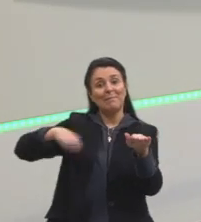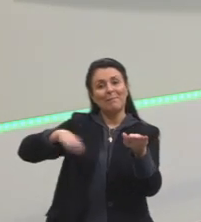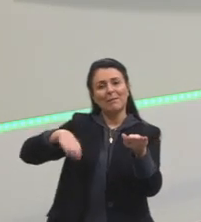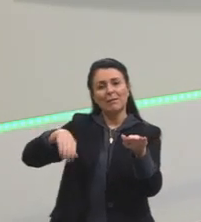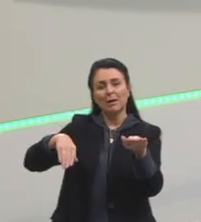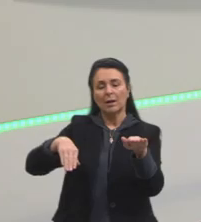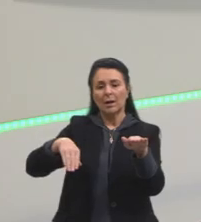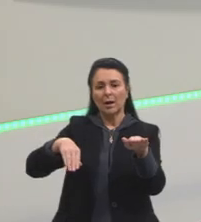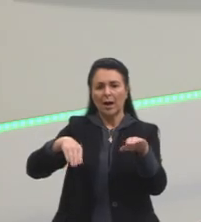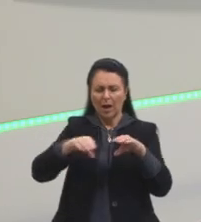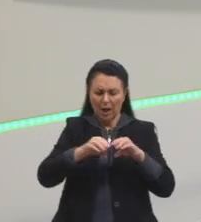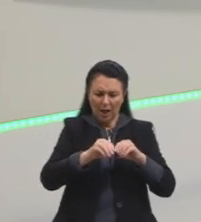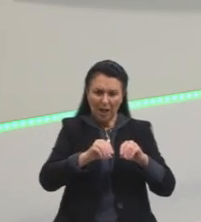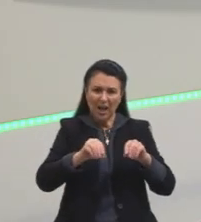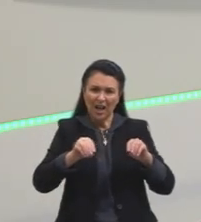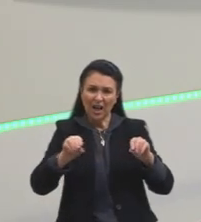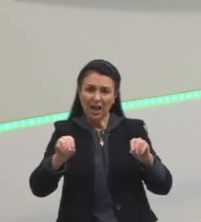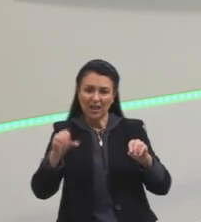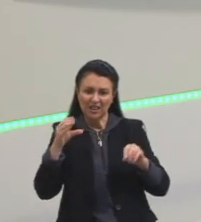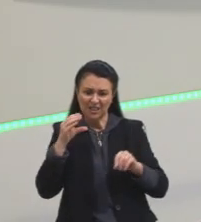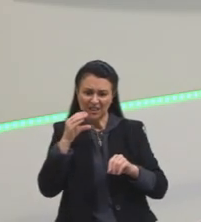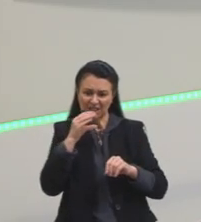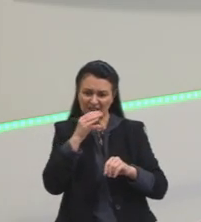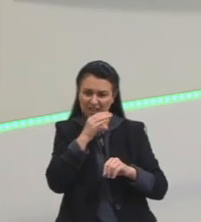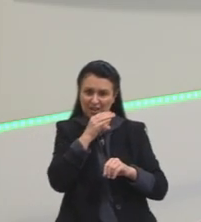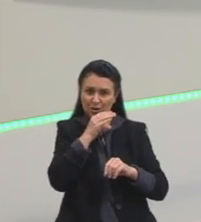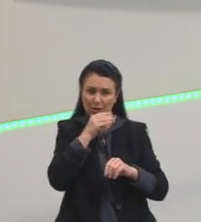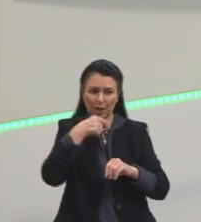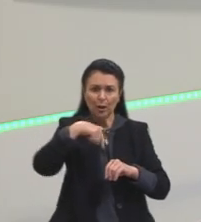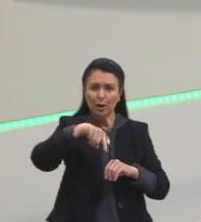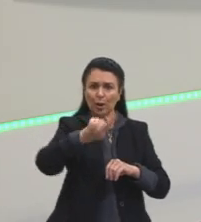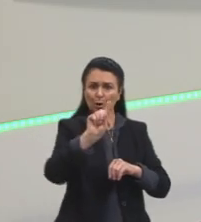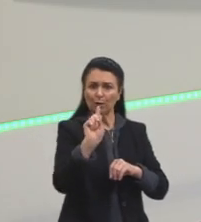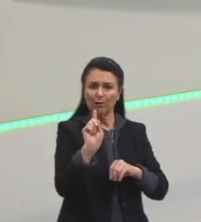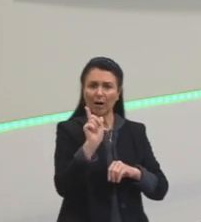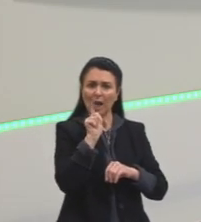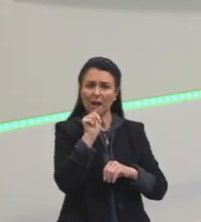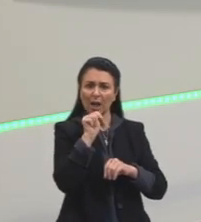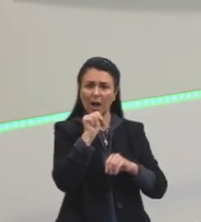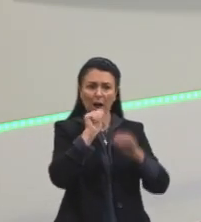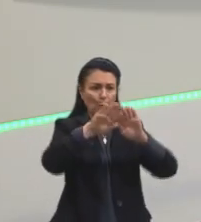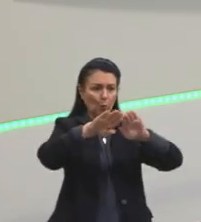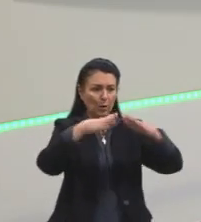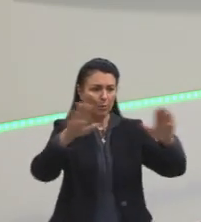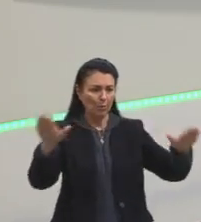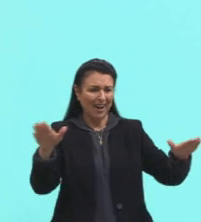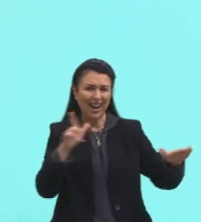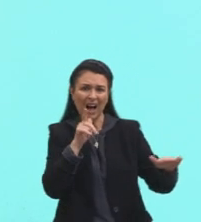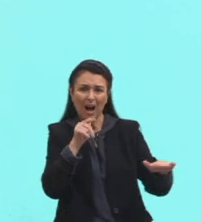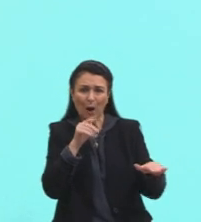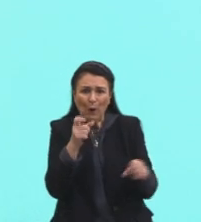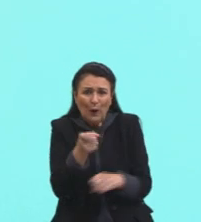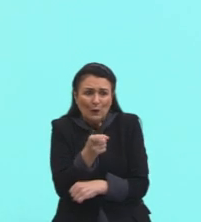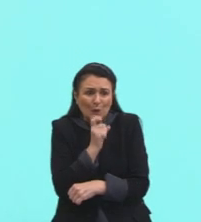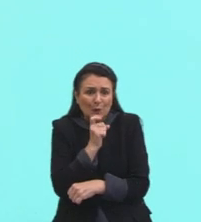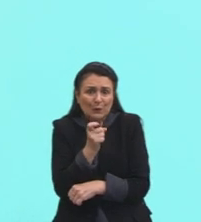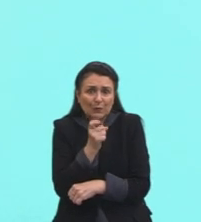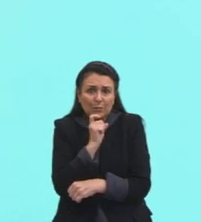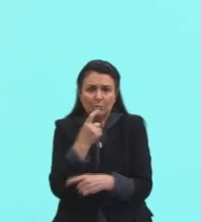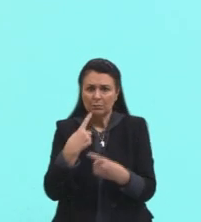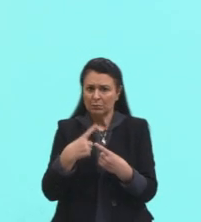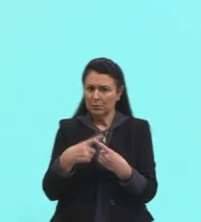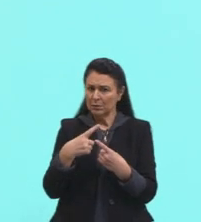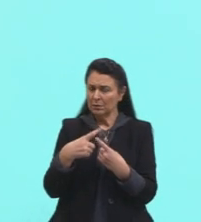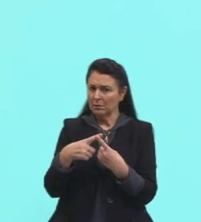a areia tá queimando, certo? Aí tu corre e entra no mar, aquele mar gelado, cara, muito mais gelado. O que que